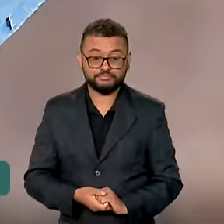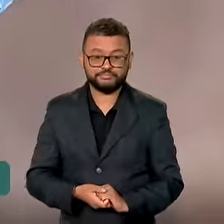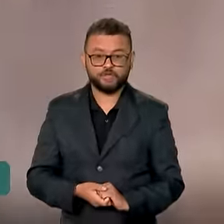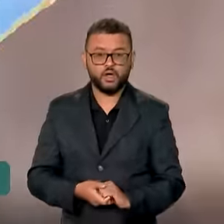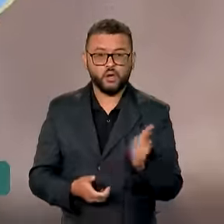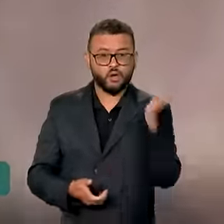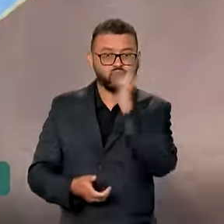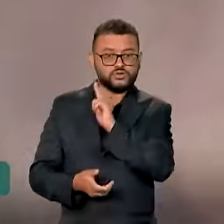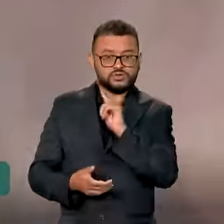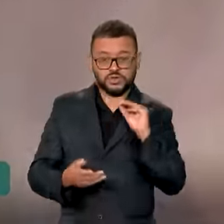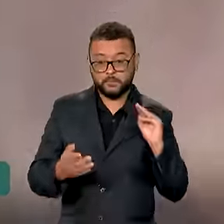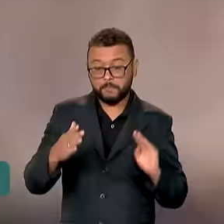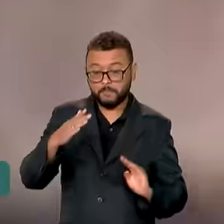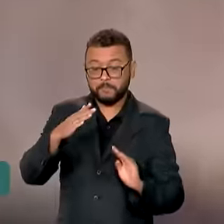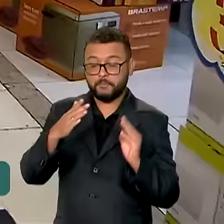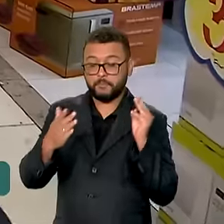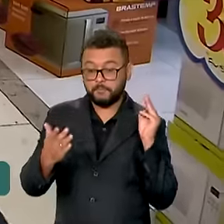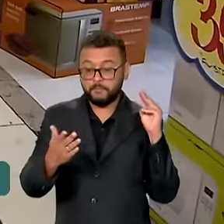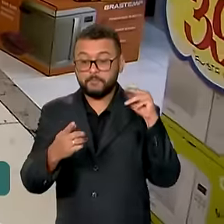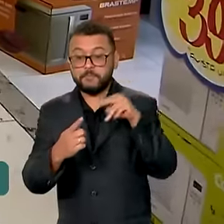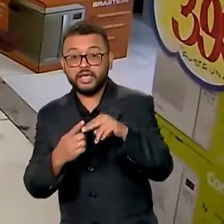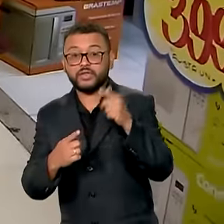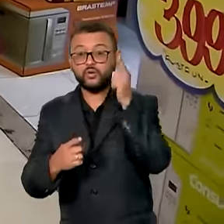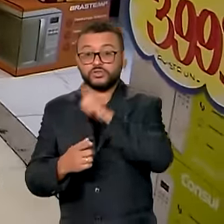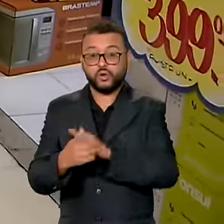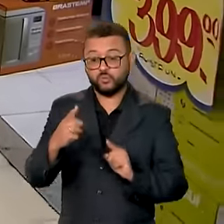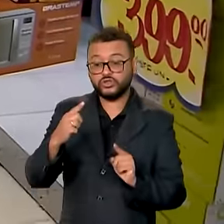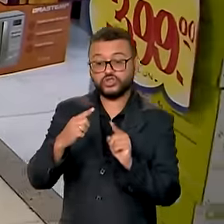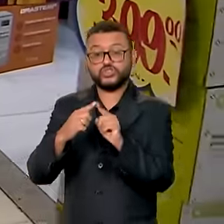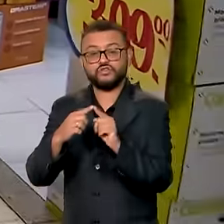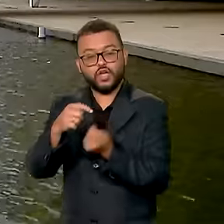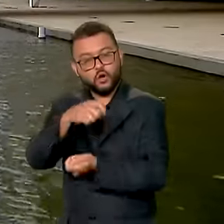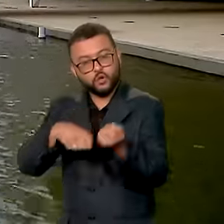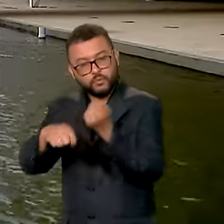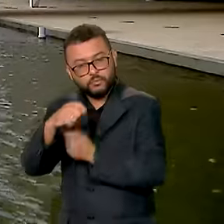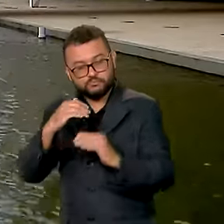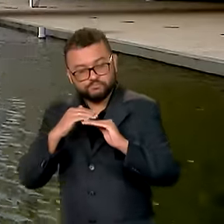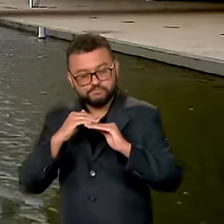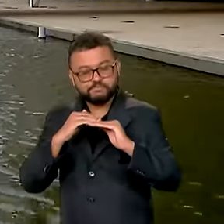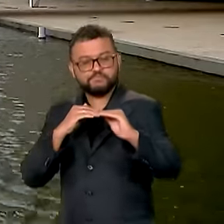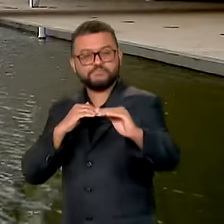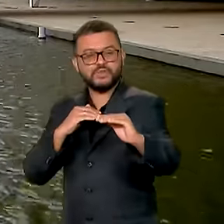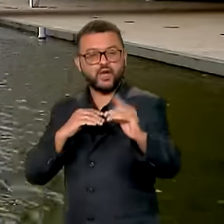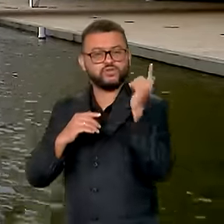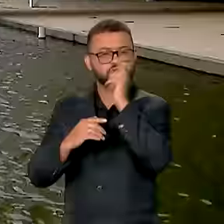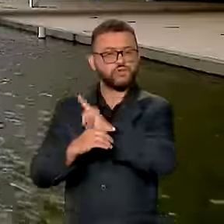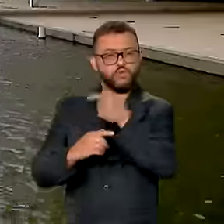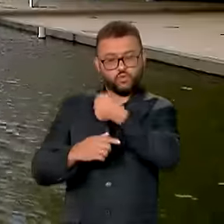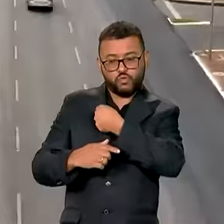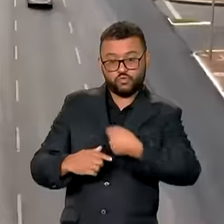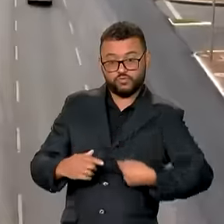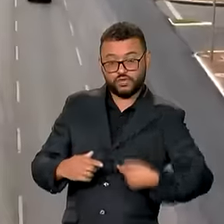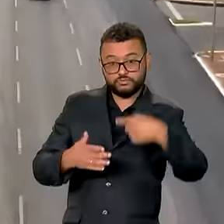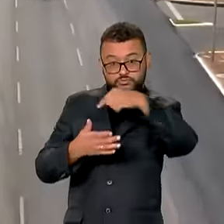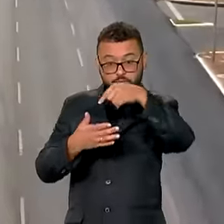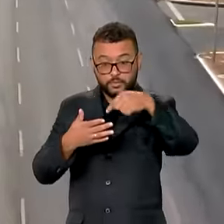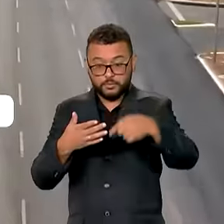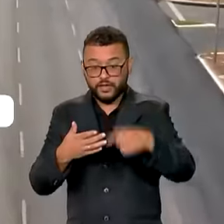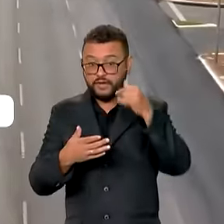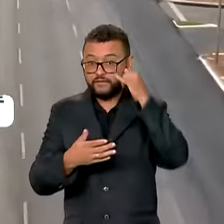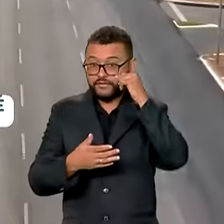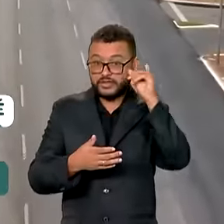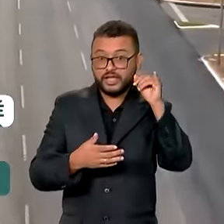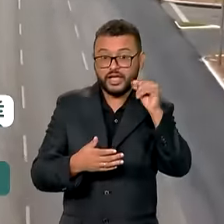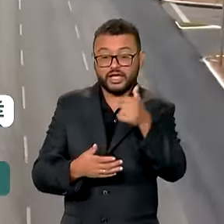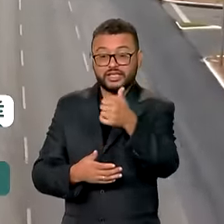Garantir o cumprimento da meta fiscal e a estabilidade da economia. Razões apresentadas pelo governo para a contenção